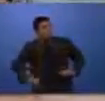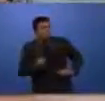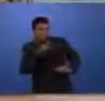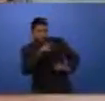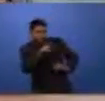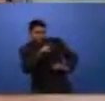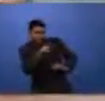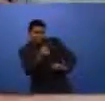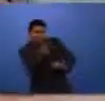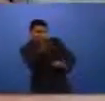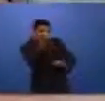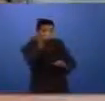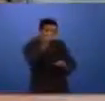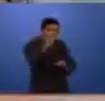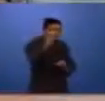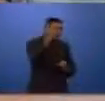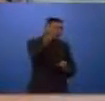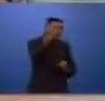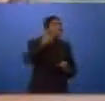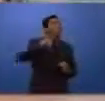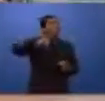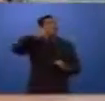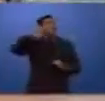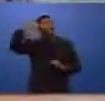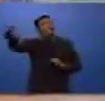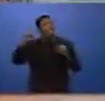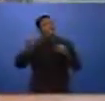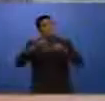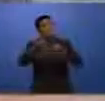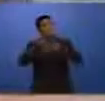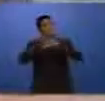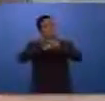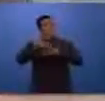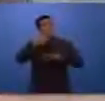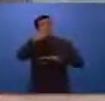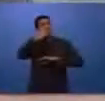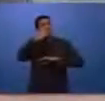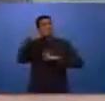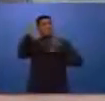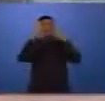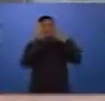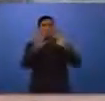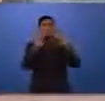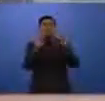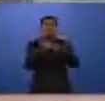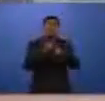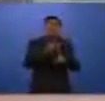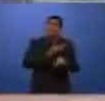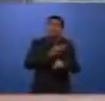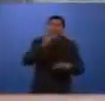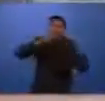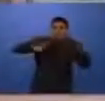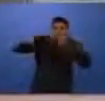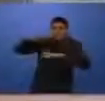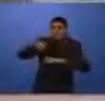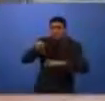do comportamento, e sabedor de que algo esteja ocorrendo, pode denunciar com segurança para o 181. Os amigos podem ir